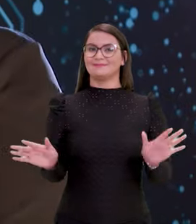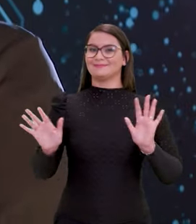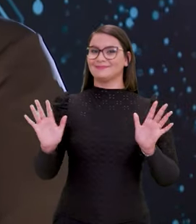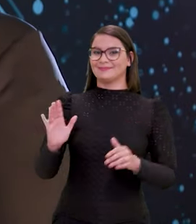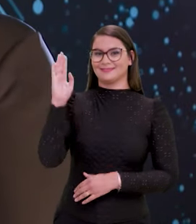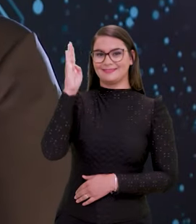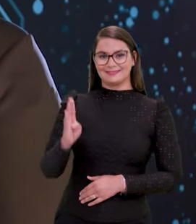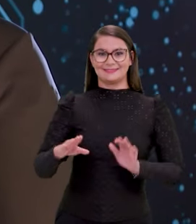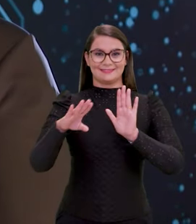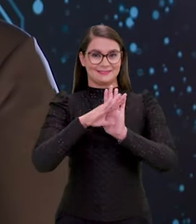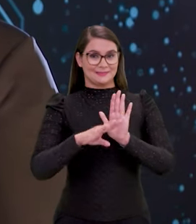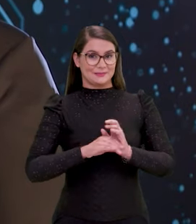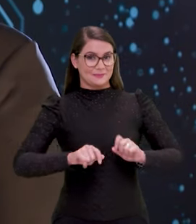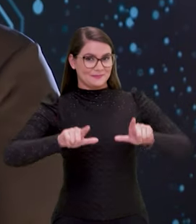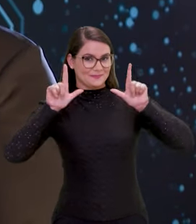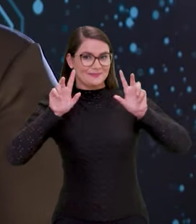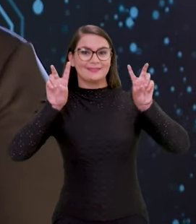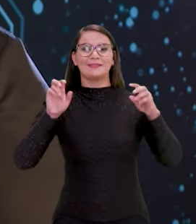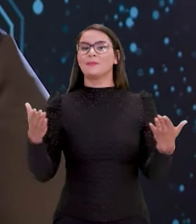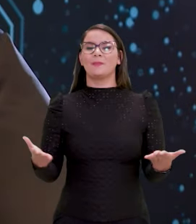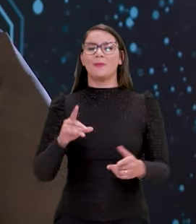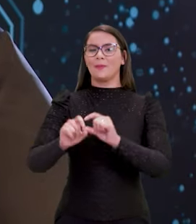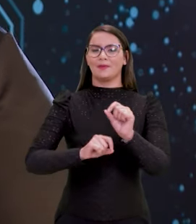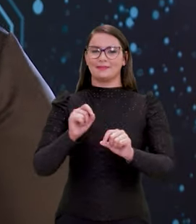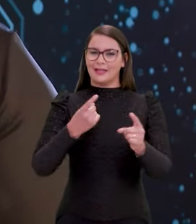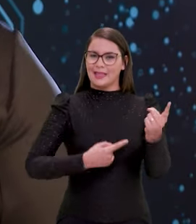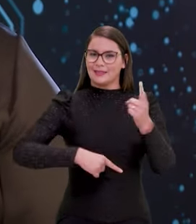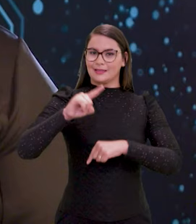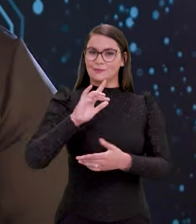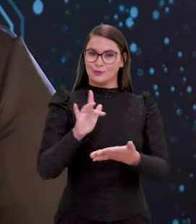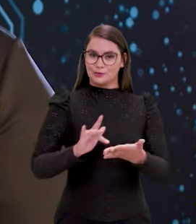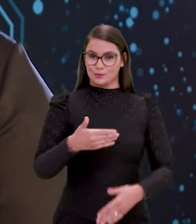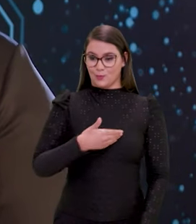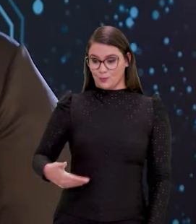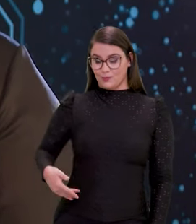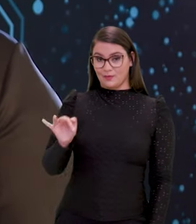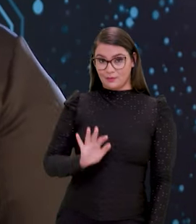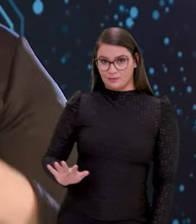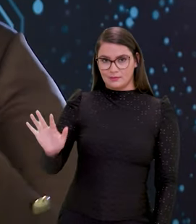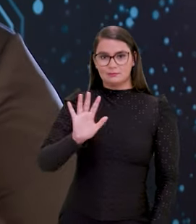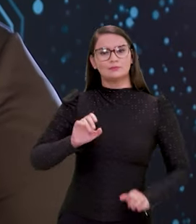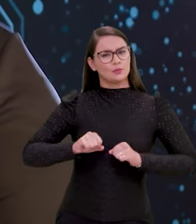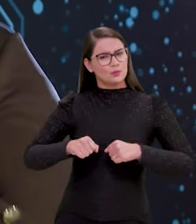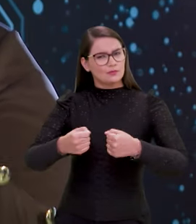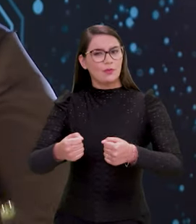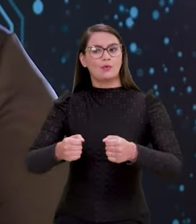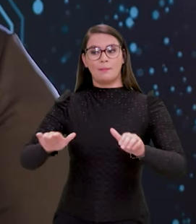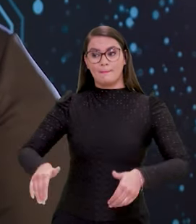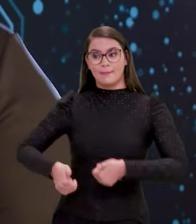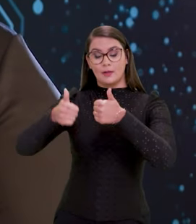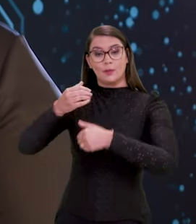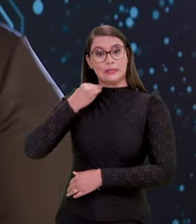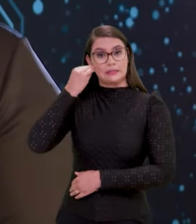Olá, o Brasil em Pauta está no ar e o nosso tema de hoje é a transformação digital do governo federal e os esforços para